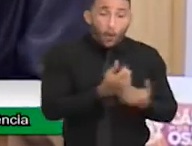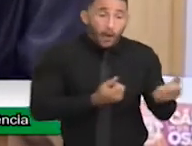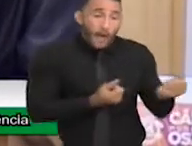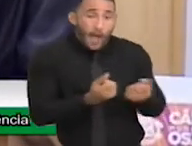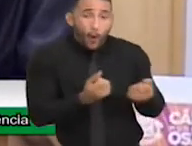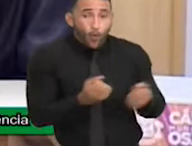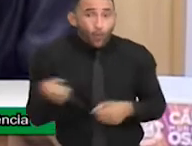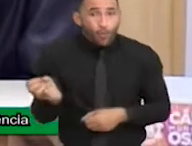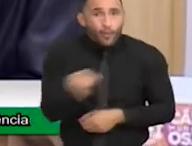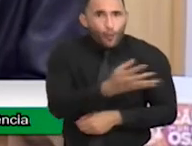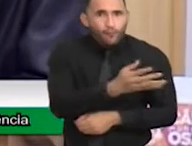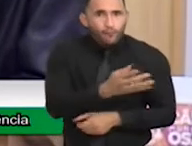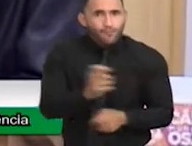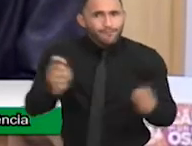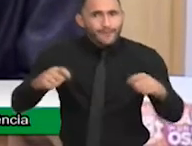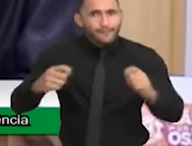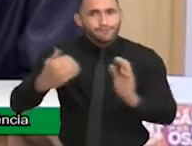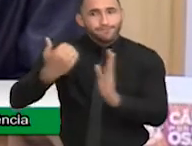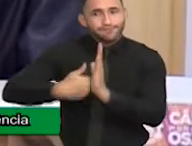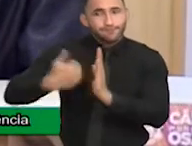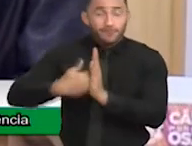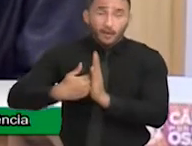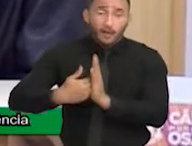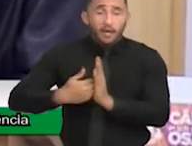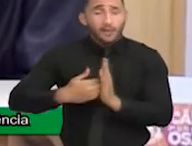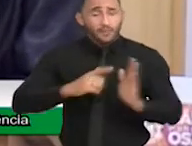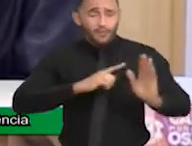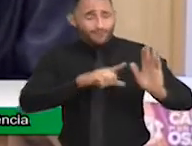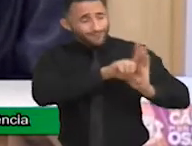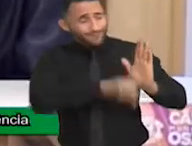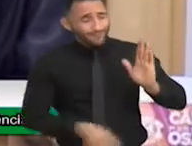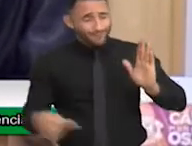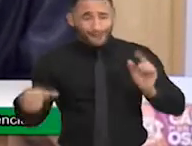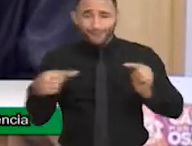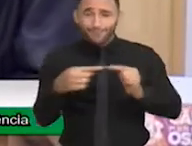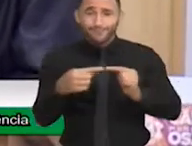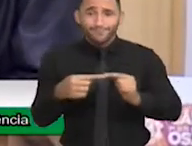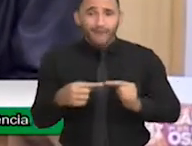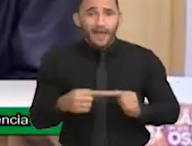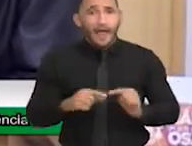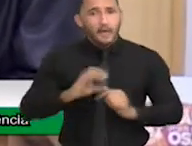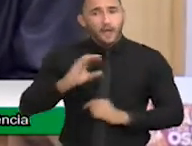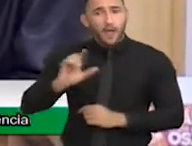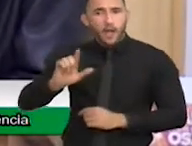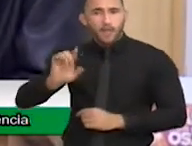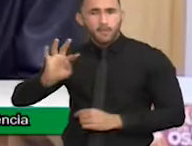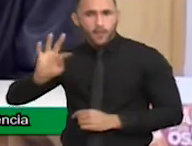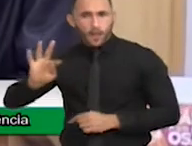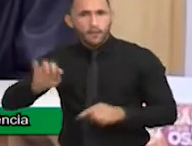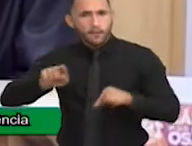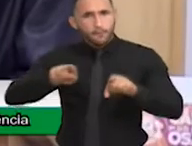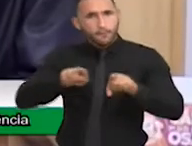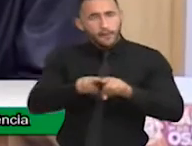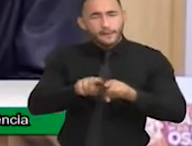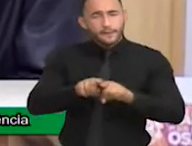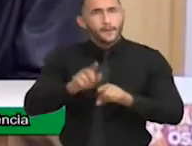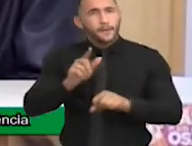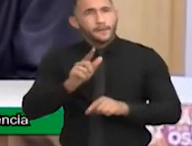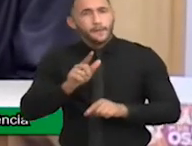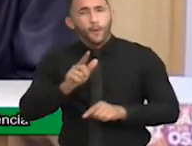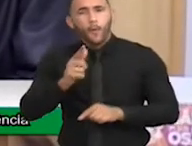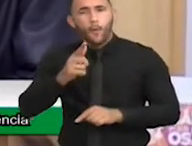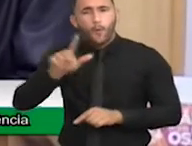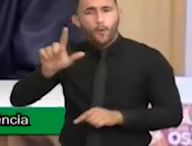Então, há um olhar no nosso ordenamento jurídico para a pessoa com deficiência, a CLT, que vai garantir, não somente a CLT, mas como